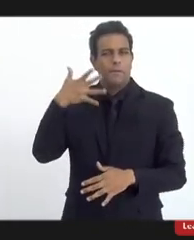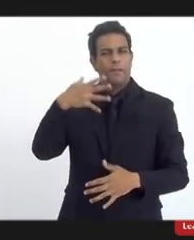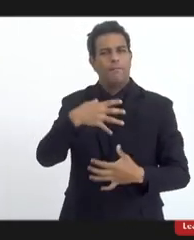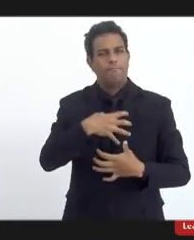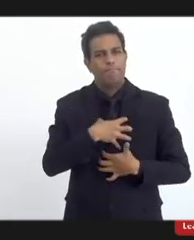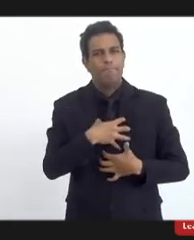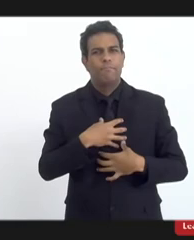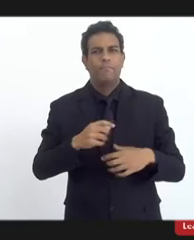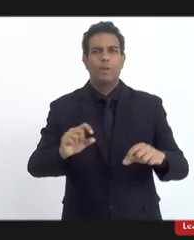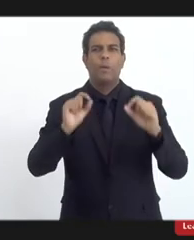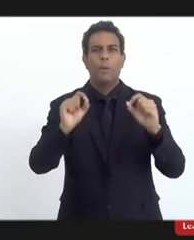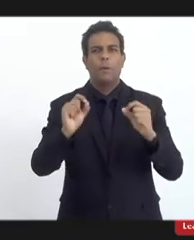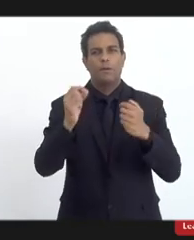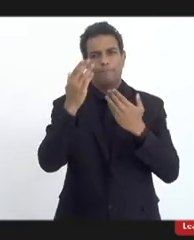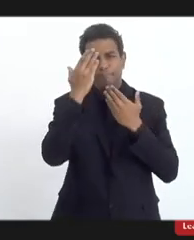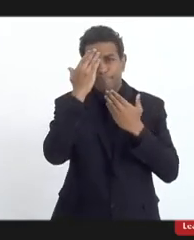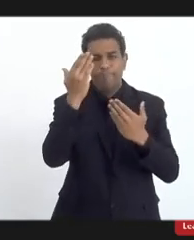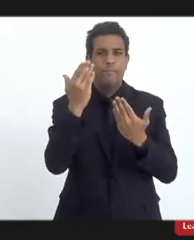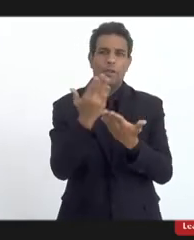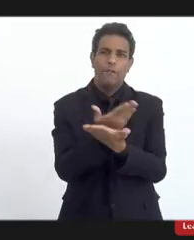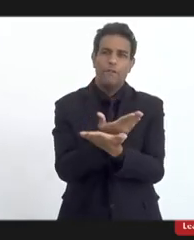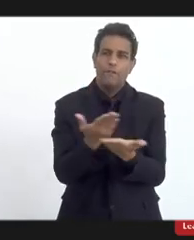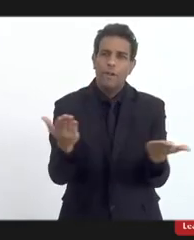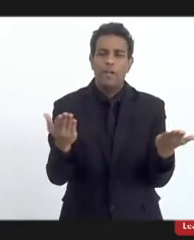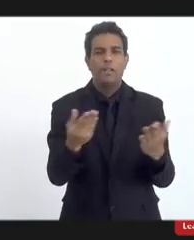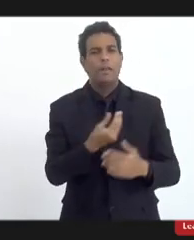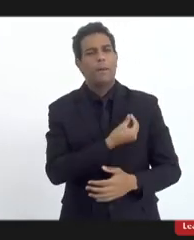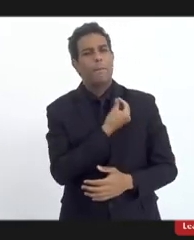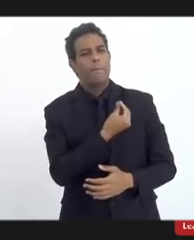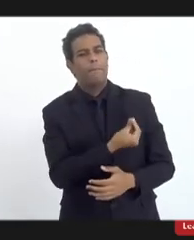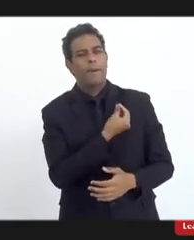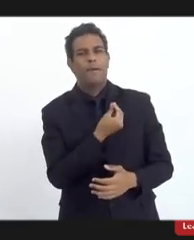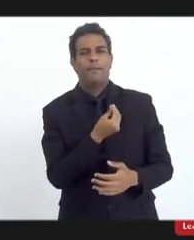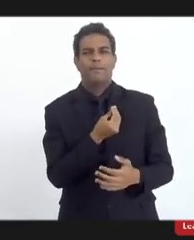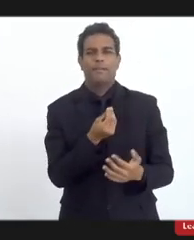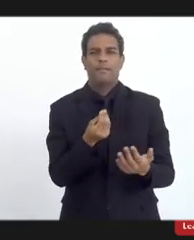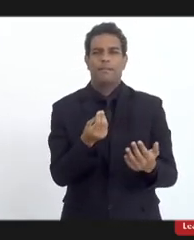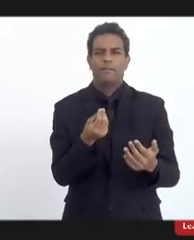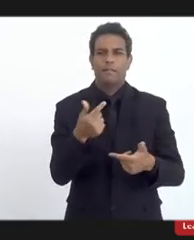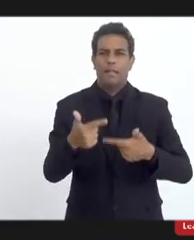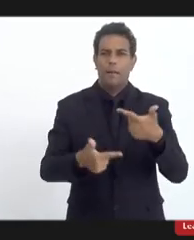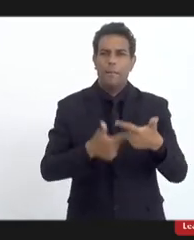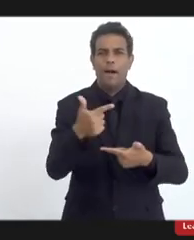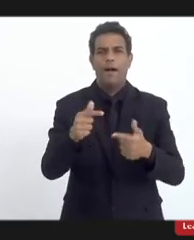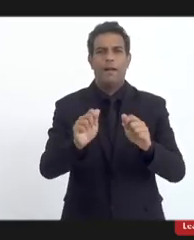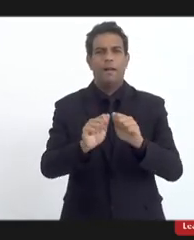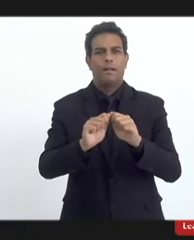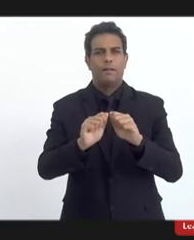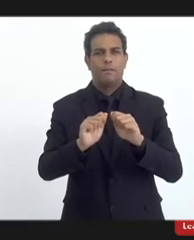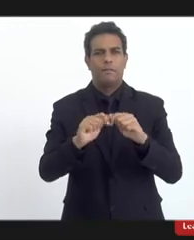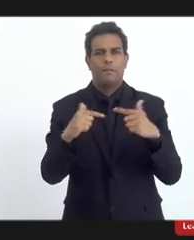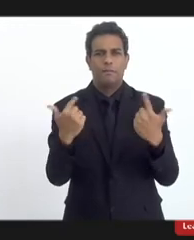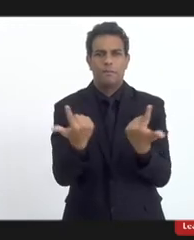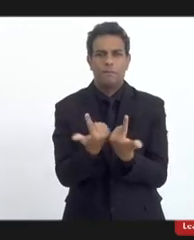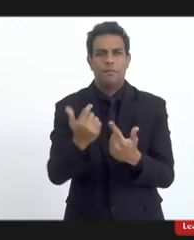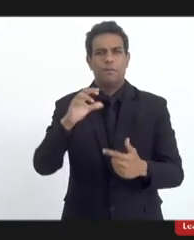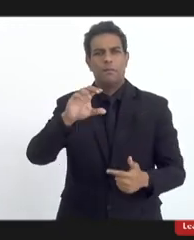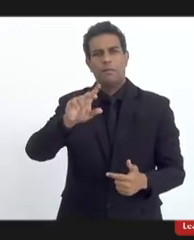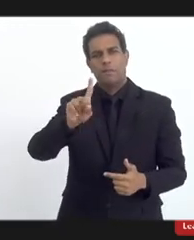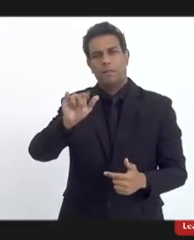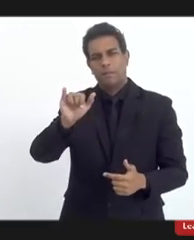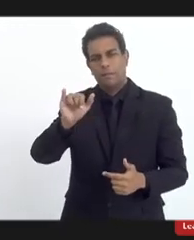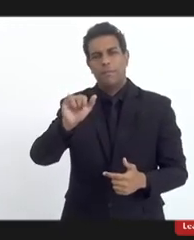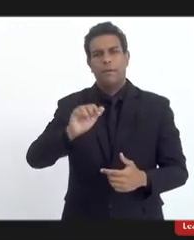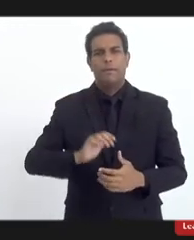honra em participar dos trabalhos desta comissão parlamentar de